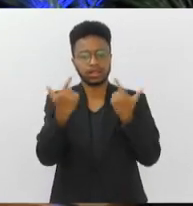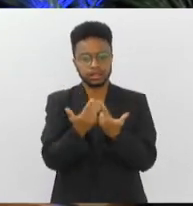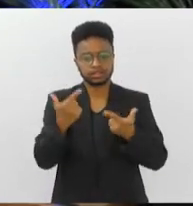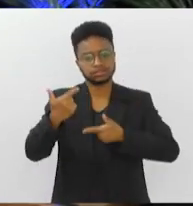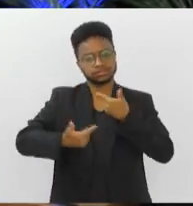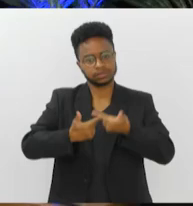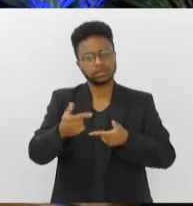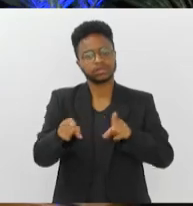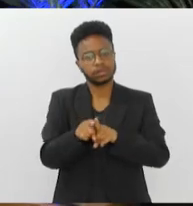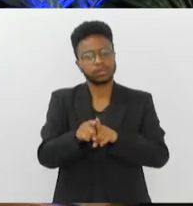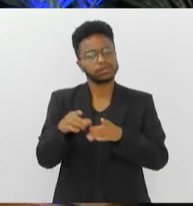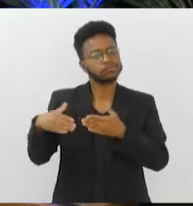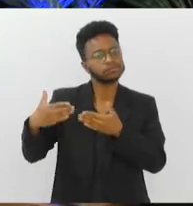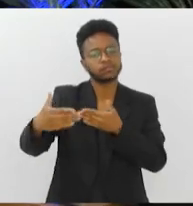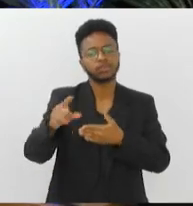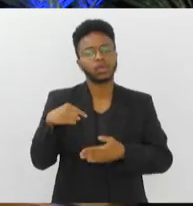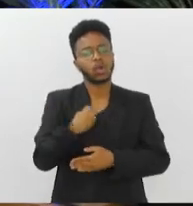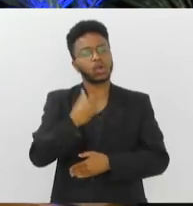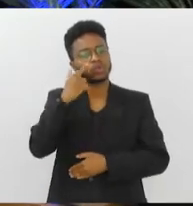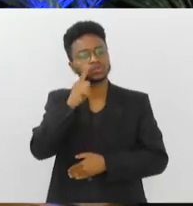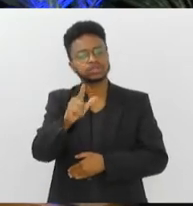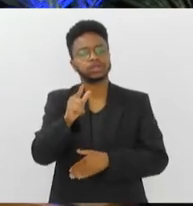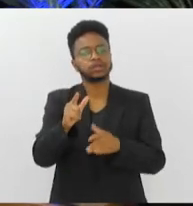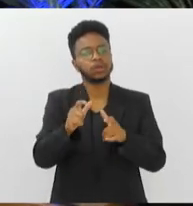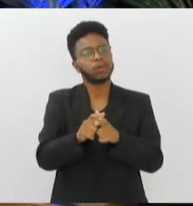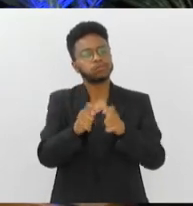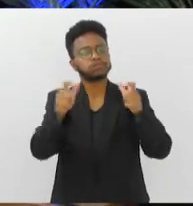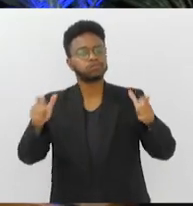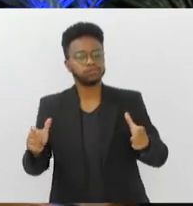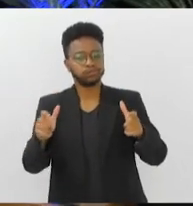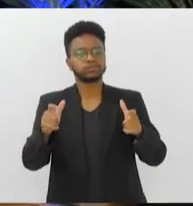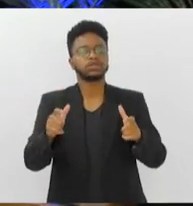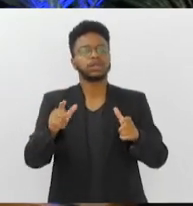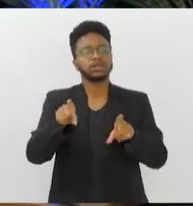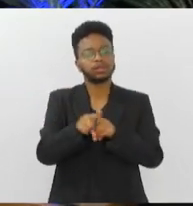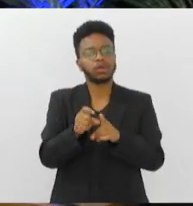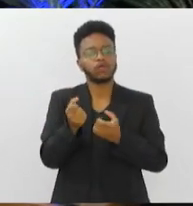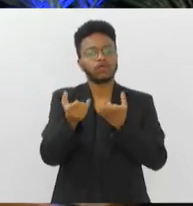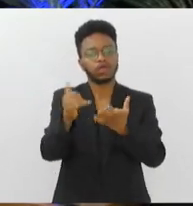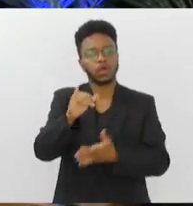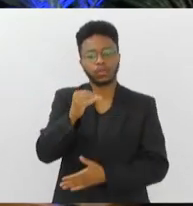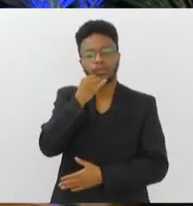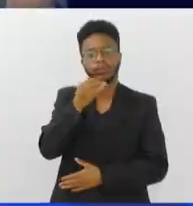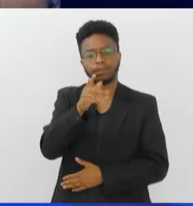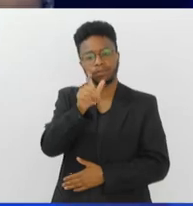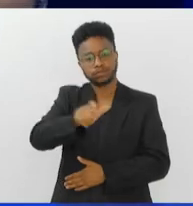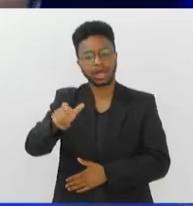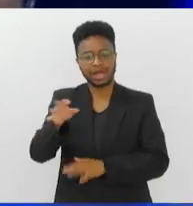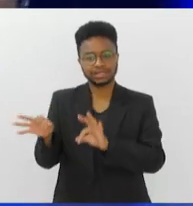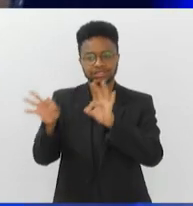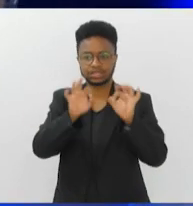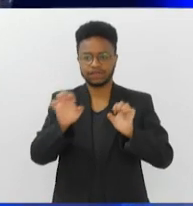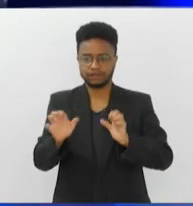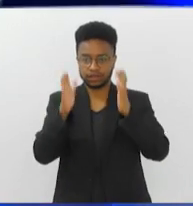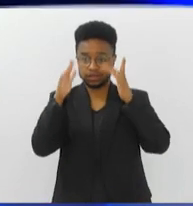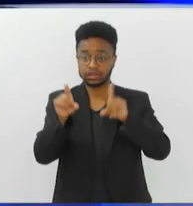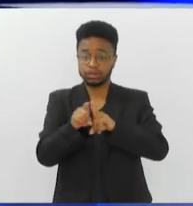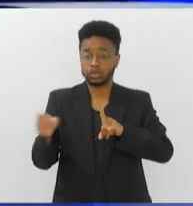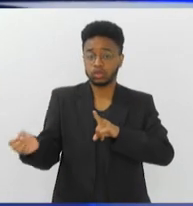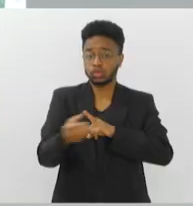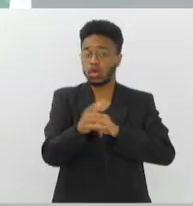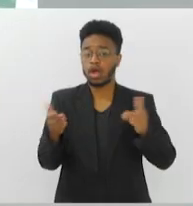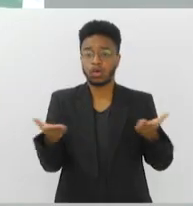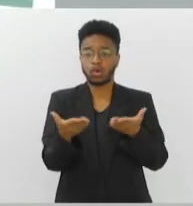vamos conquistando muito mais e dando espaço e oportunidade às pessoas de assistir os eventos. Uma das inovações nessa